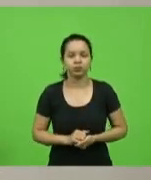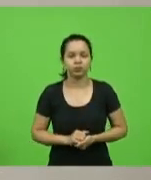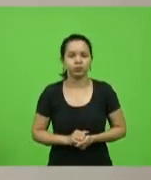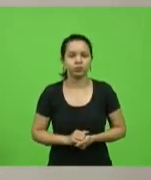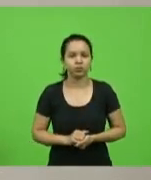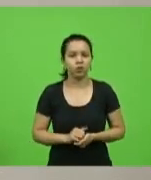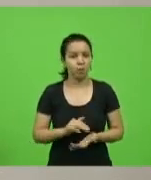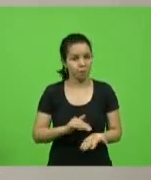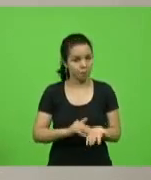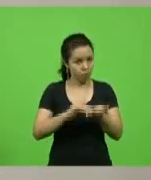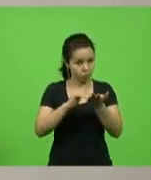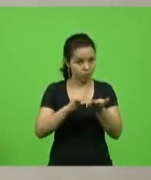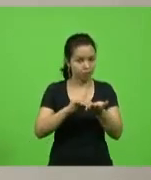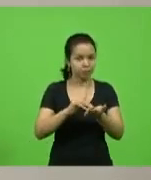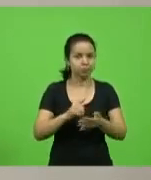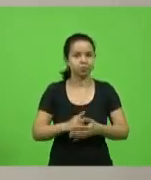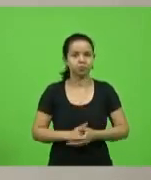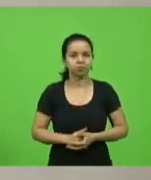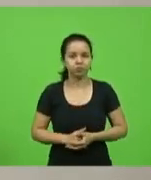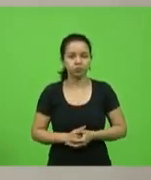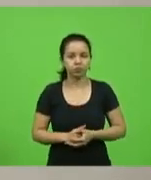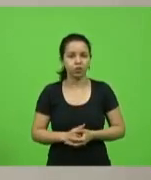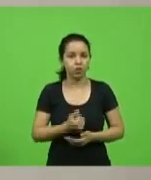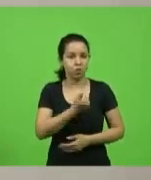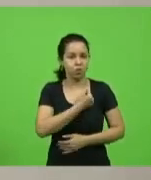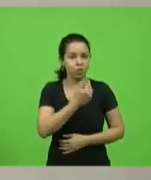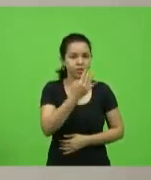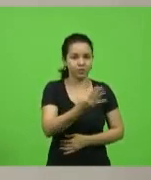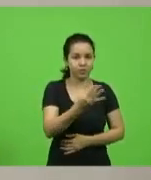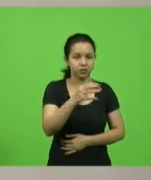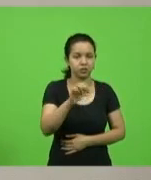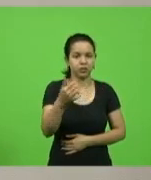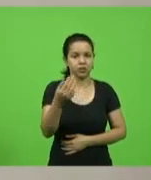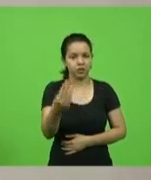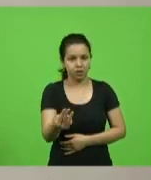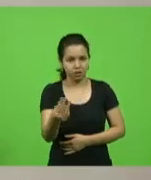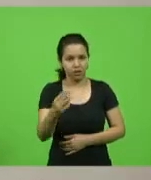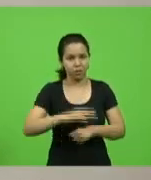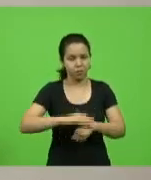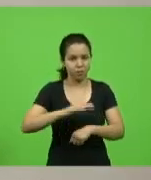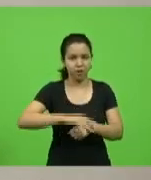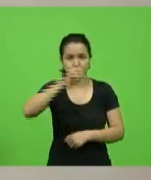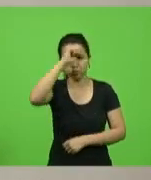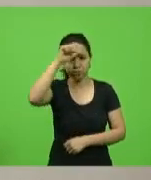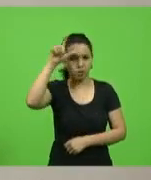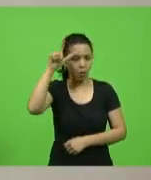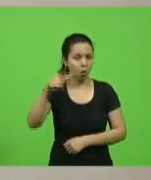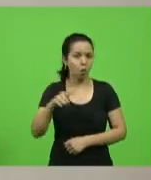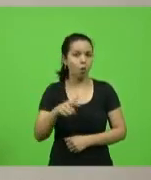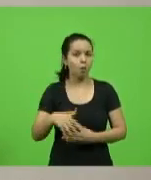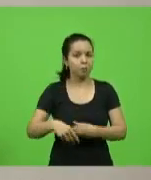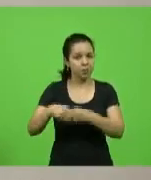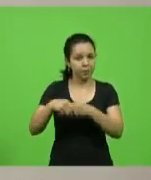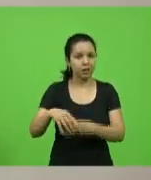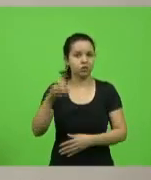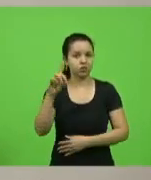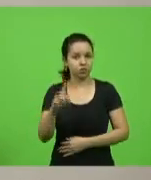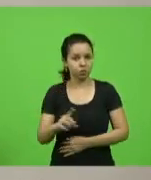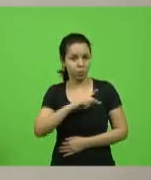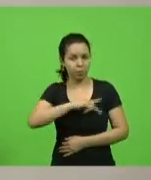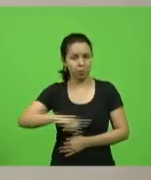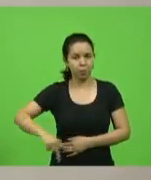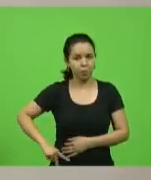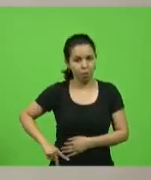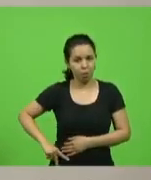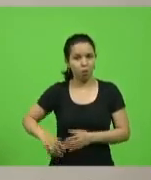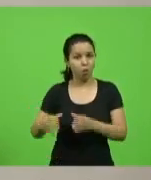Moções de número 493, deputado Altair Silva. Cumprimenta o diretor-presidente do Grupo Texto